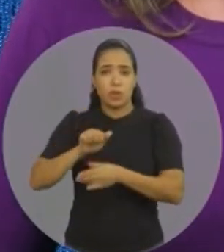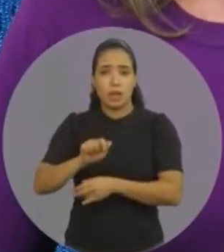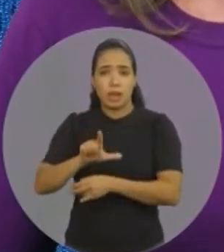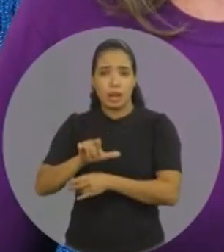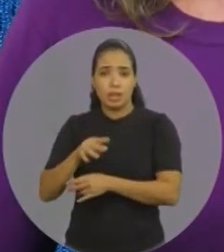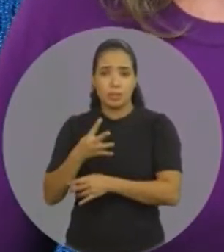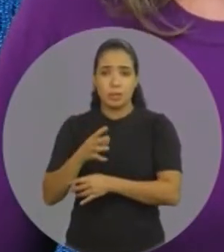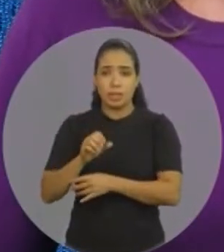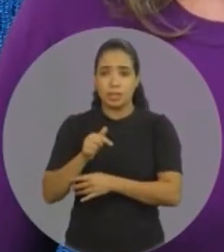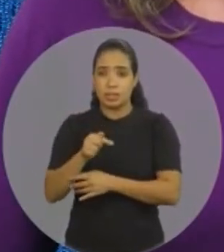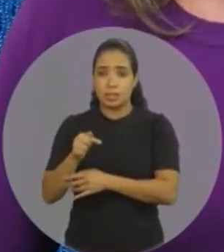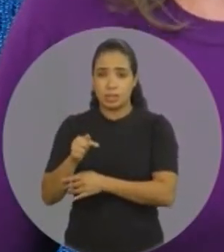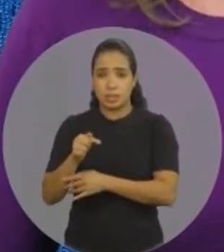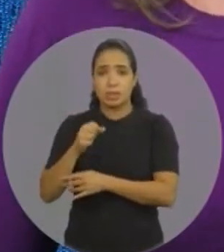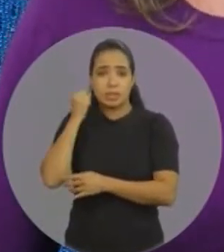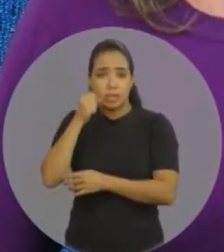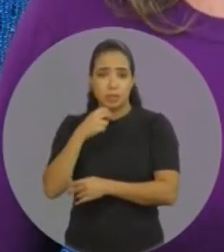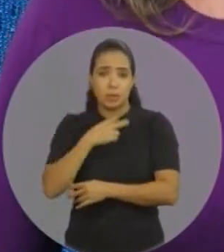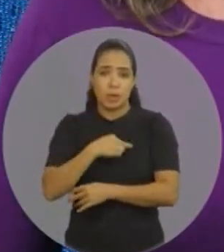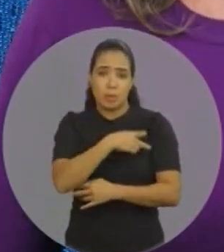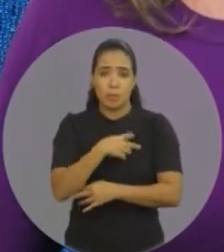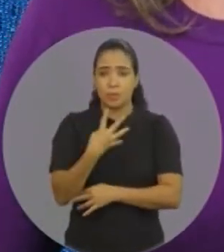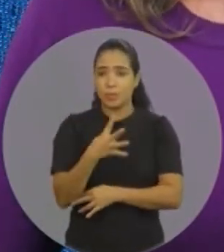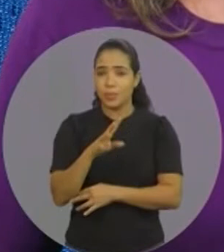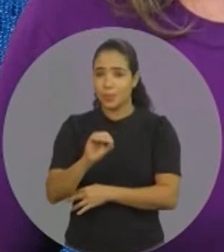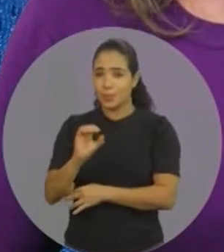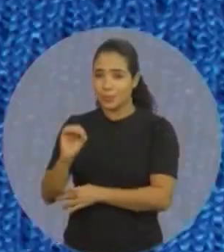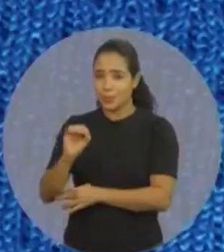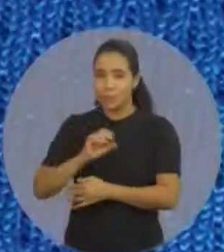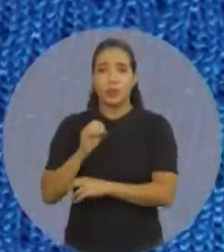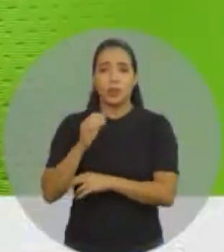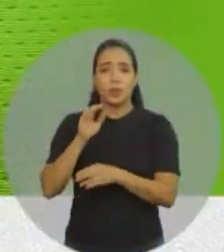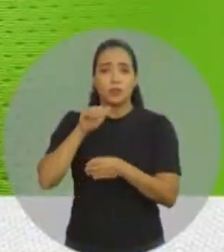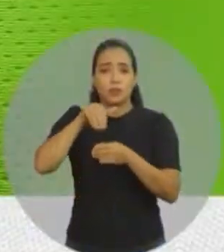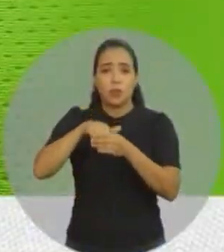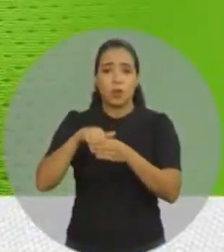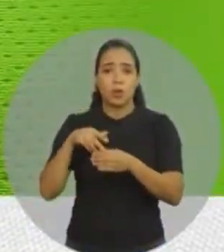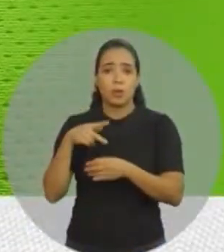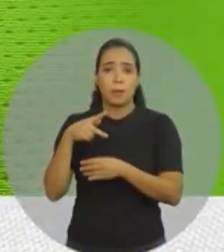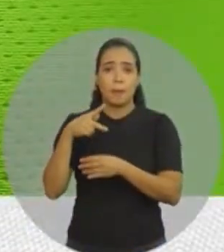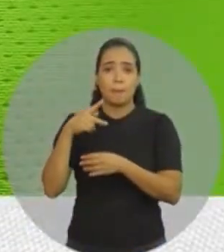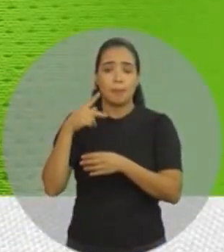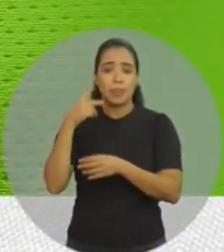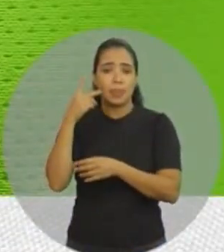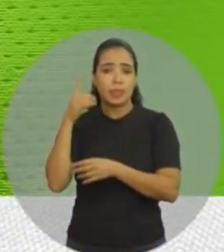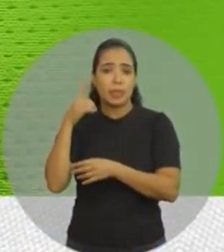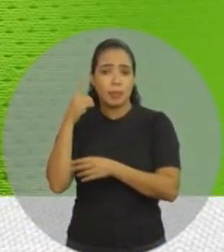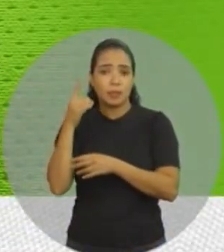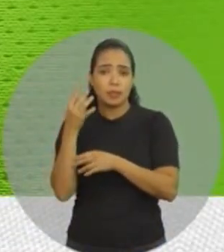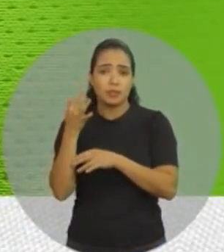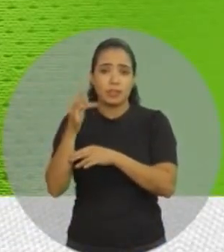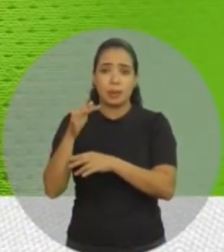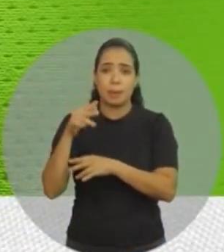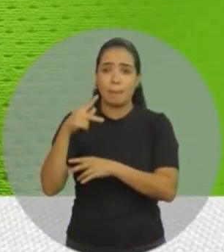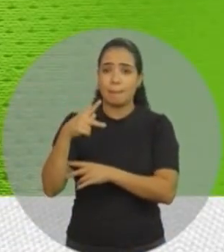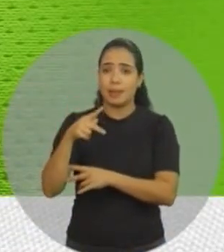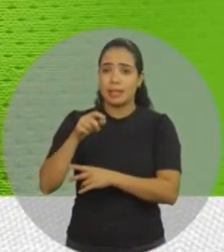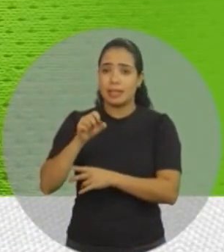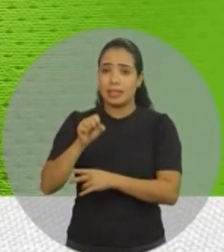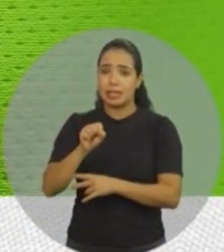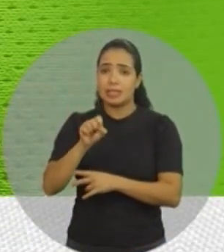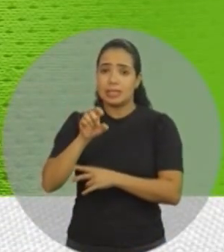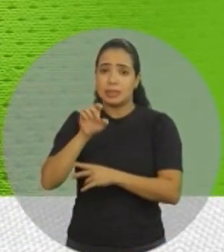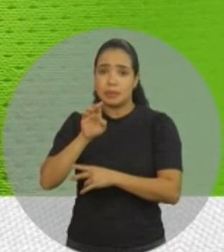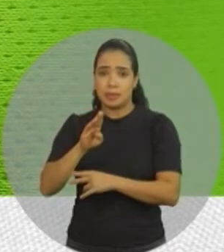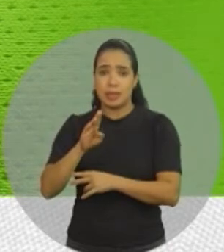Aline Maria 4077 Senadora Amasta 400 Vote nos deputados federais do PSB O partido que mais fez por